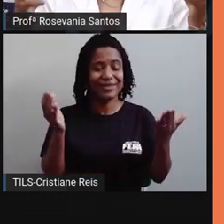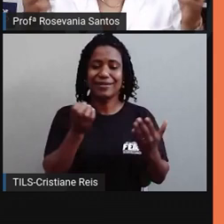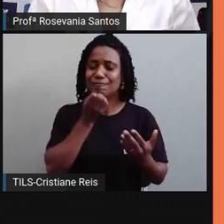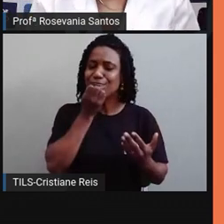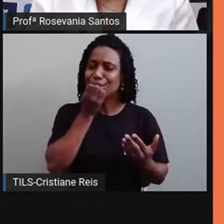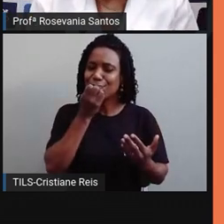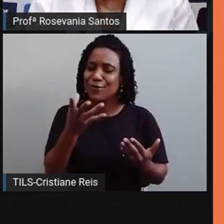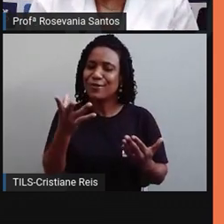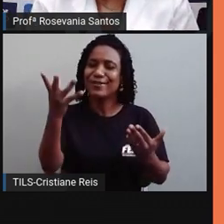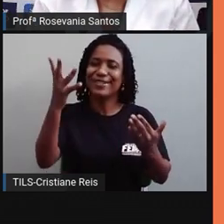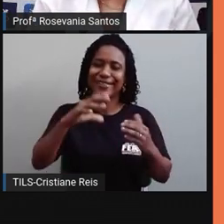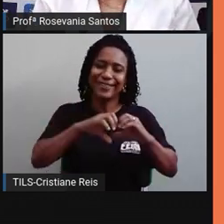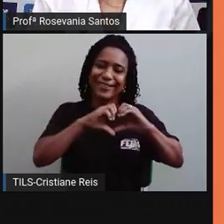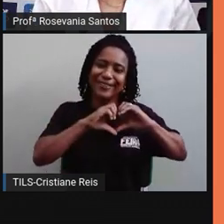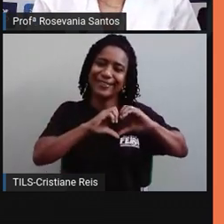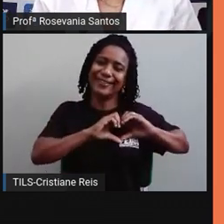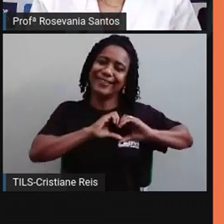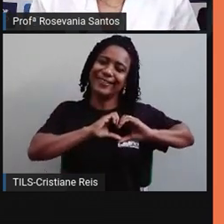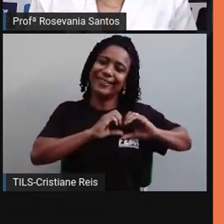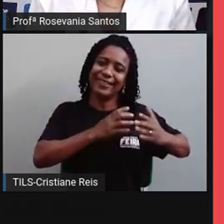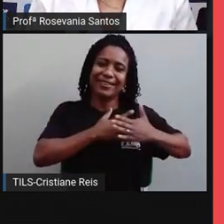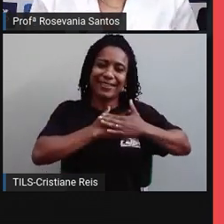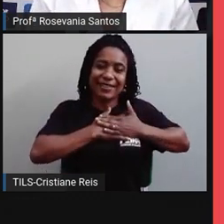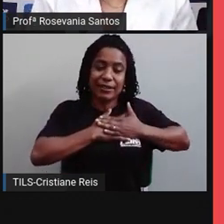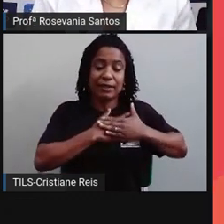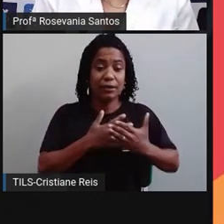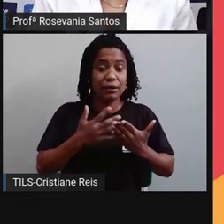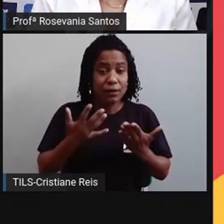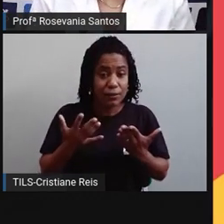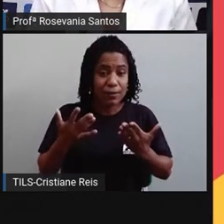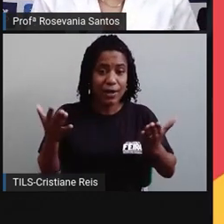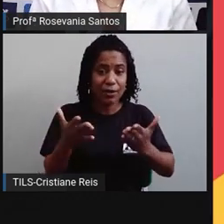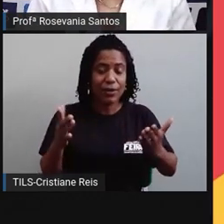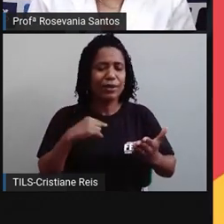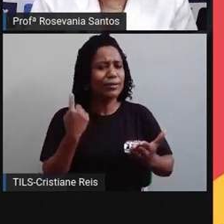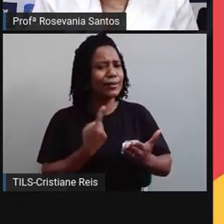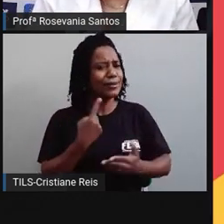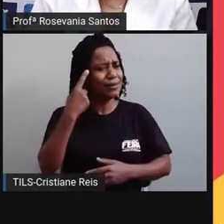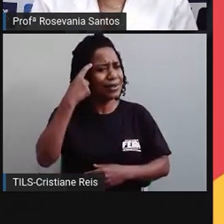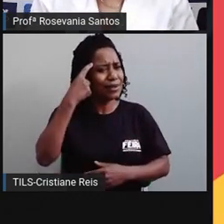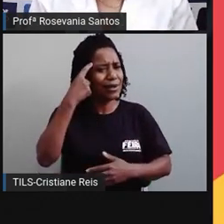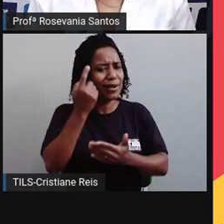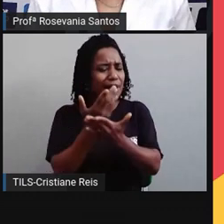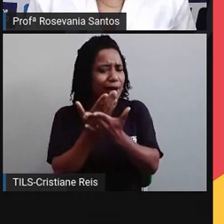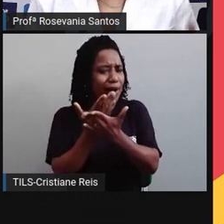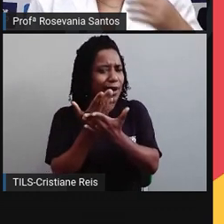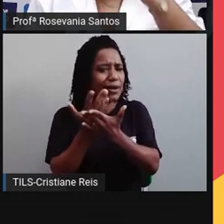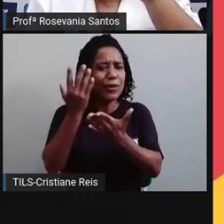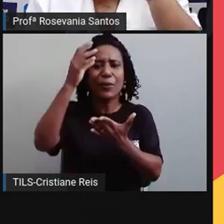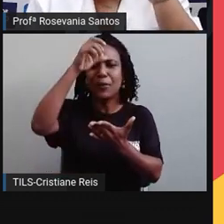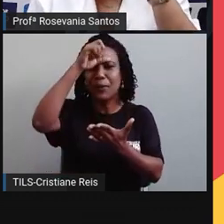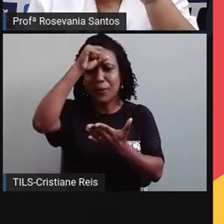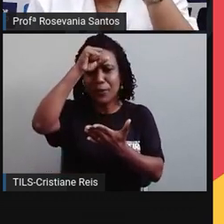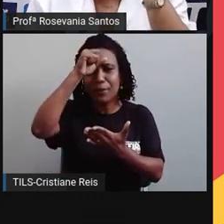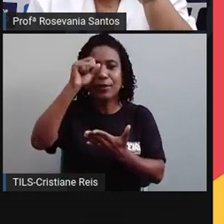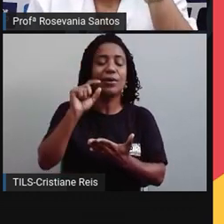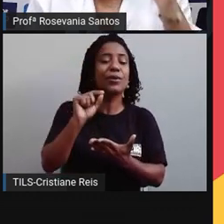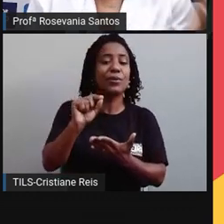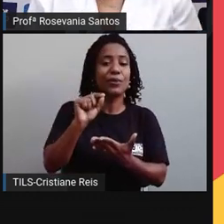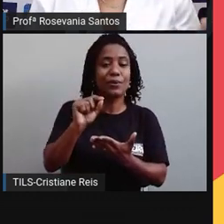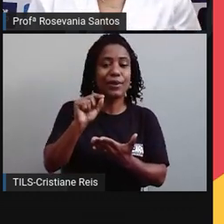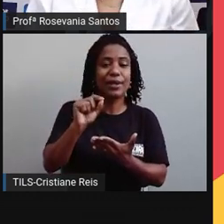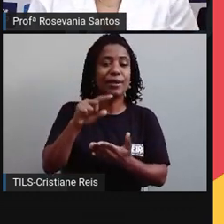coração, sejam muito bem-vindos e vamos pensar agora, né, no tema da aula de hoje. O que será, né, que nós vamos